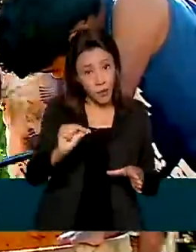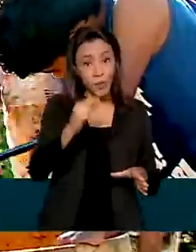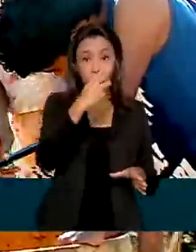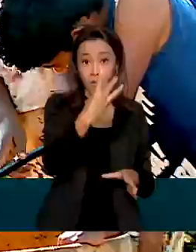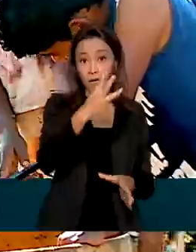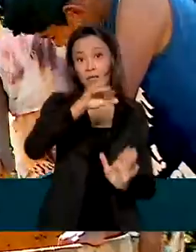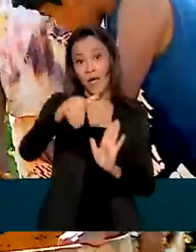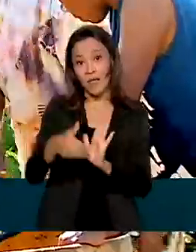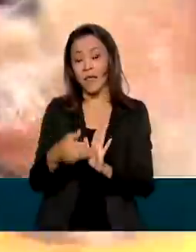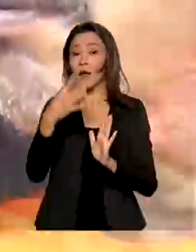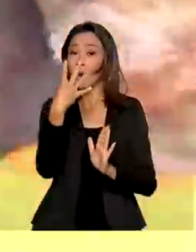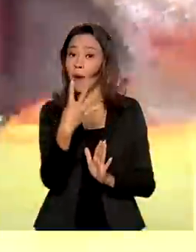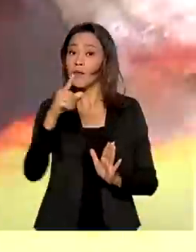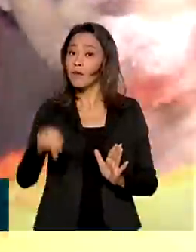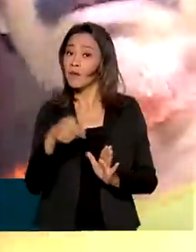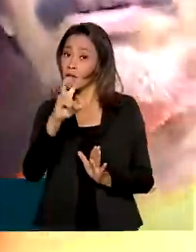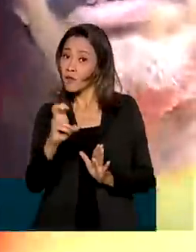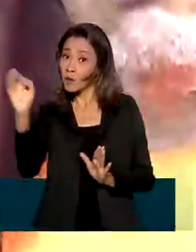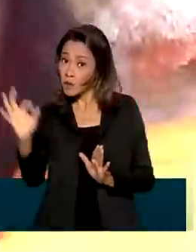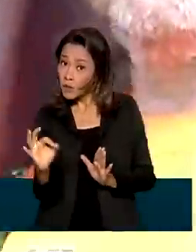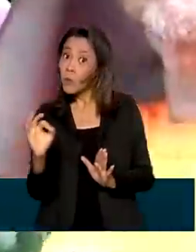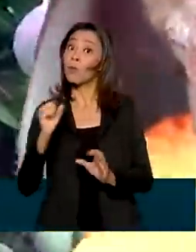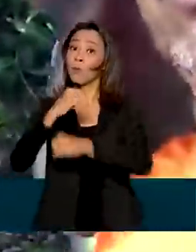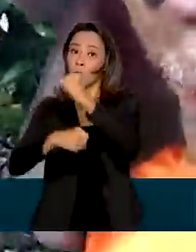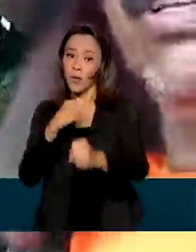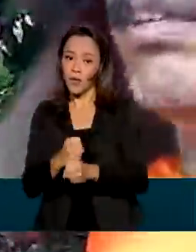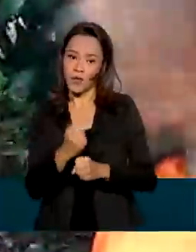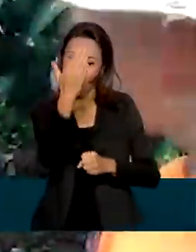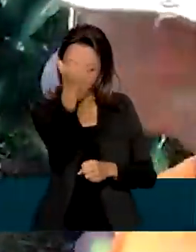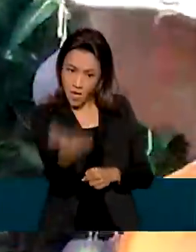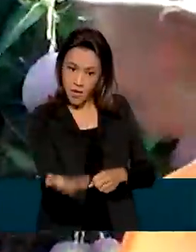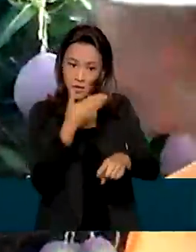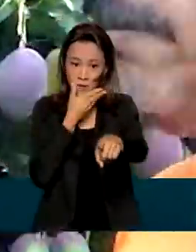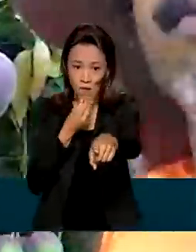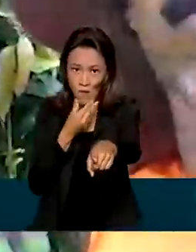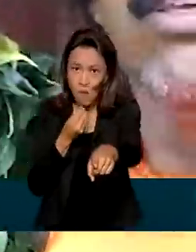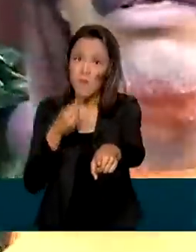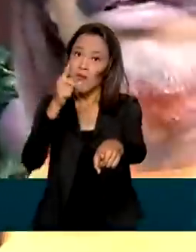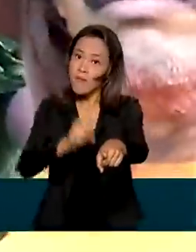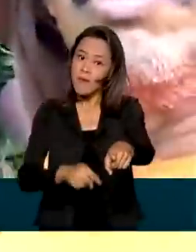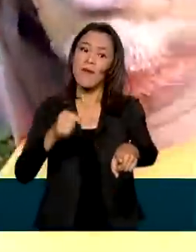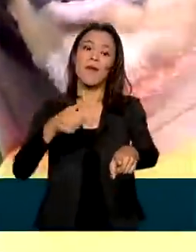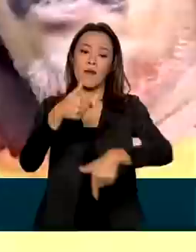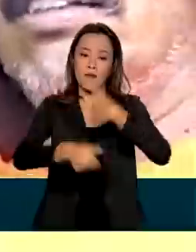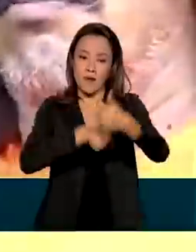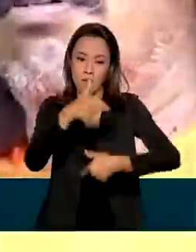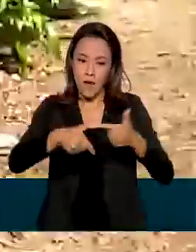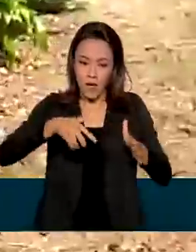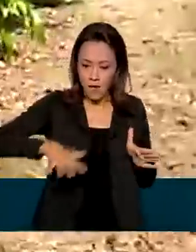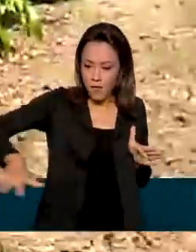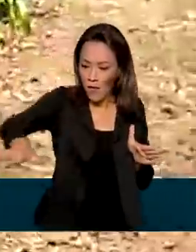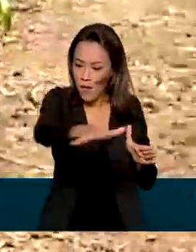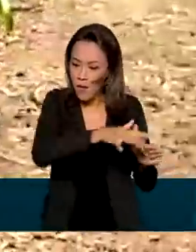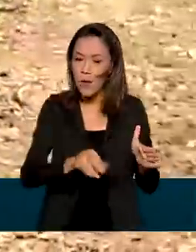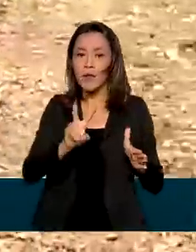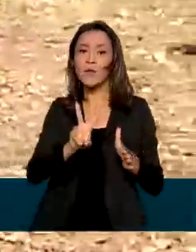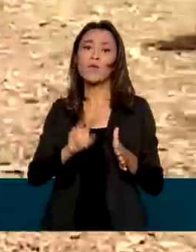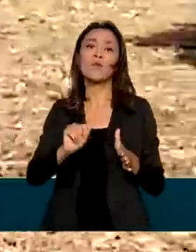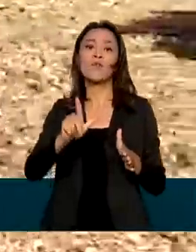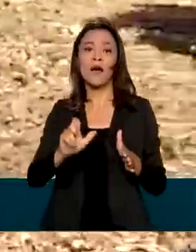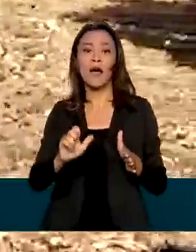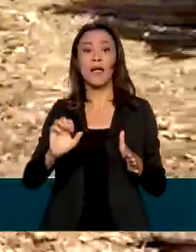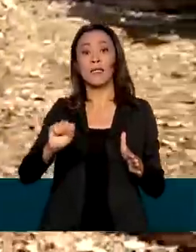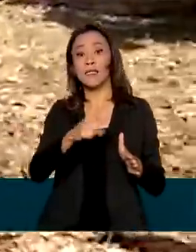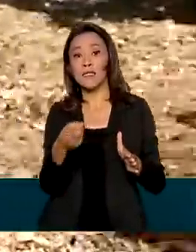,5% ao ano. Brasileiros como Walter, agricultor familiar do Vale do São Francisco, que aposta no